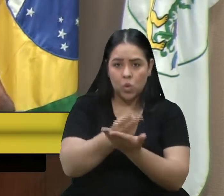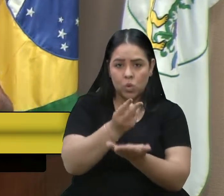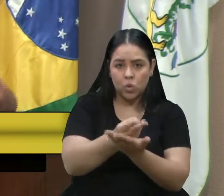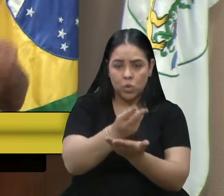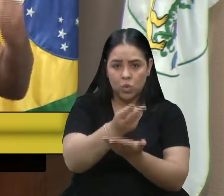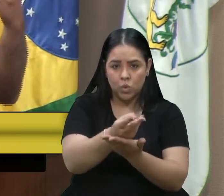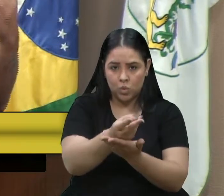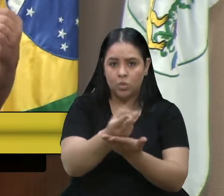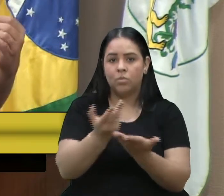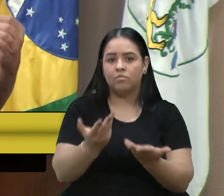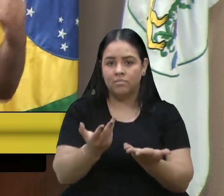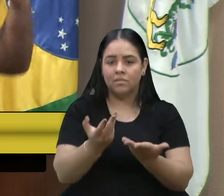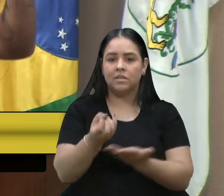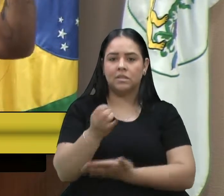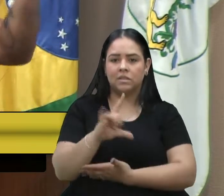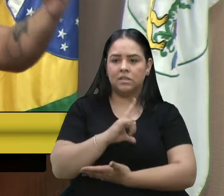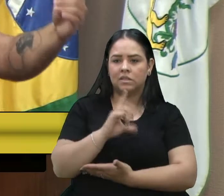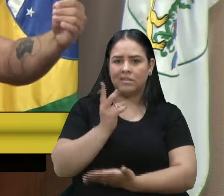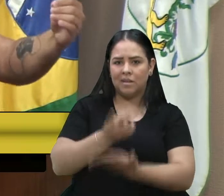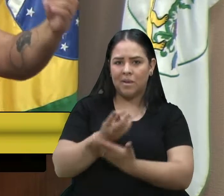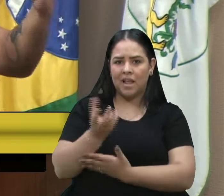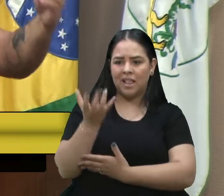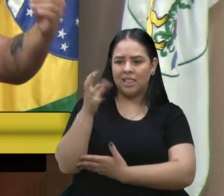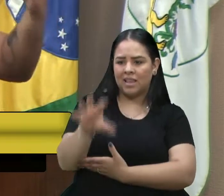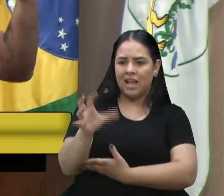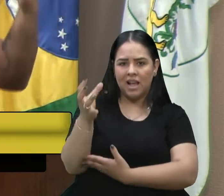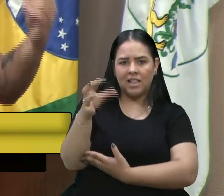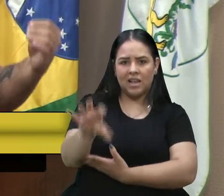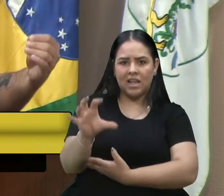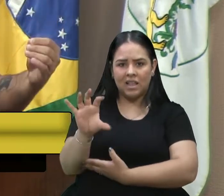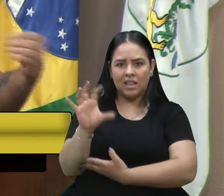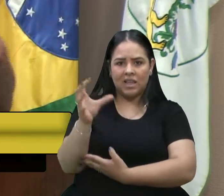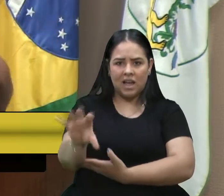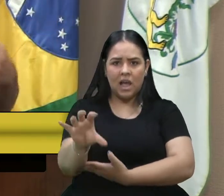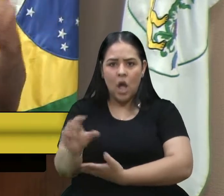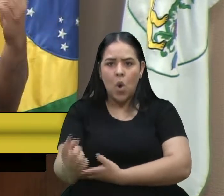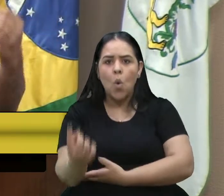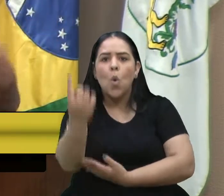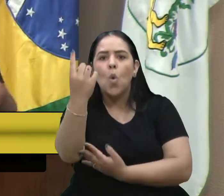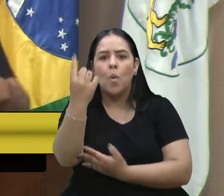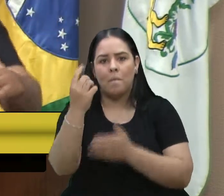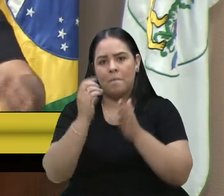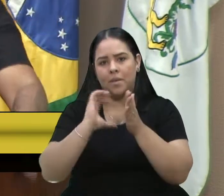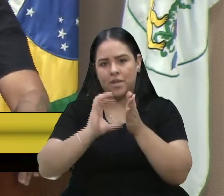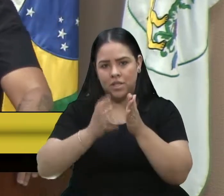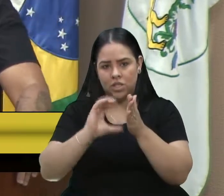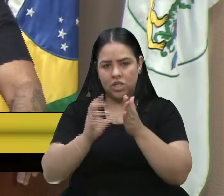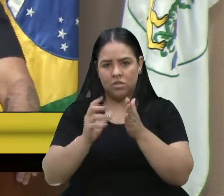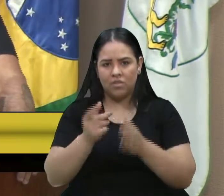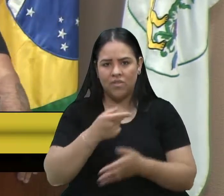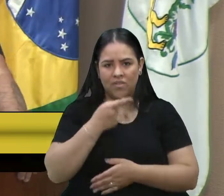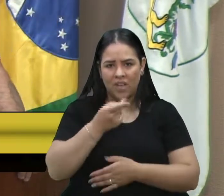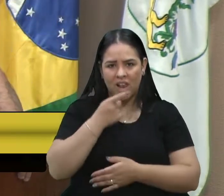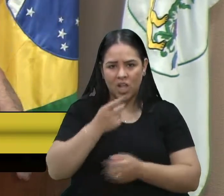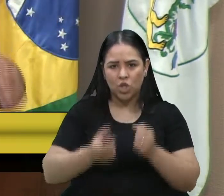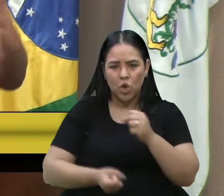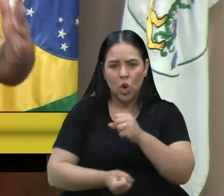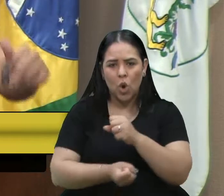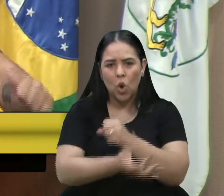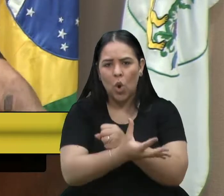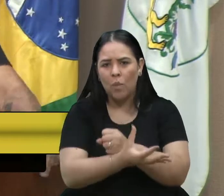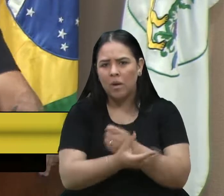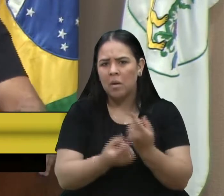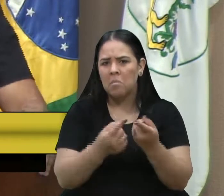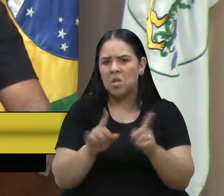celeuma de atacar uma sigla partidária, se fala em corrupção, mas eu não escuto falar da